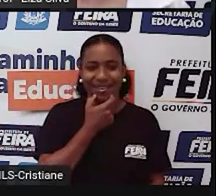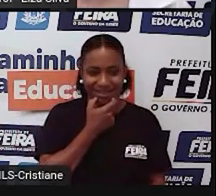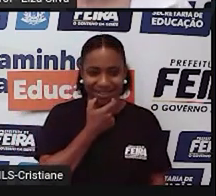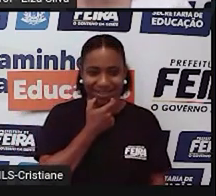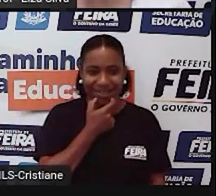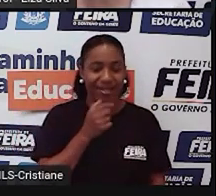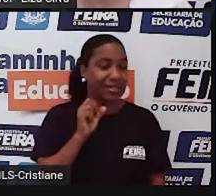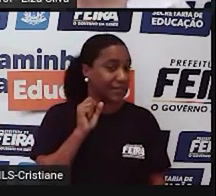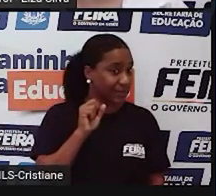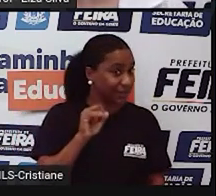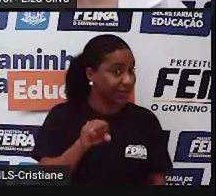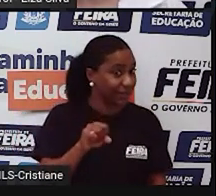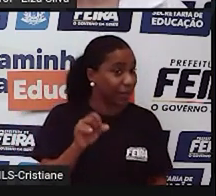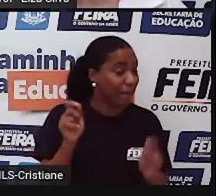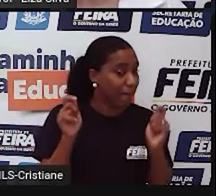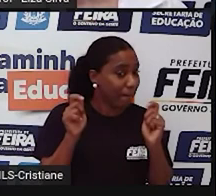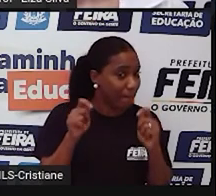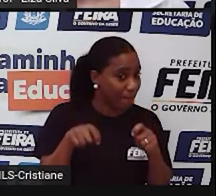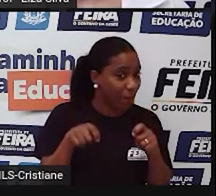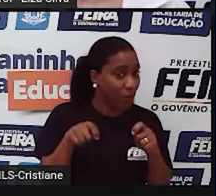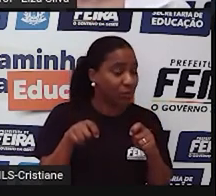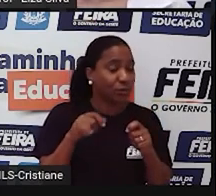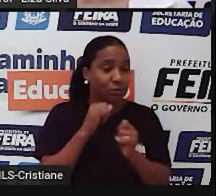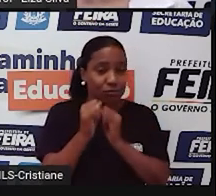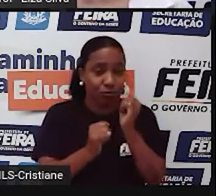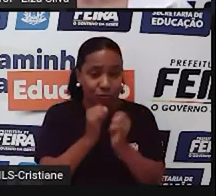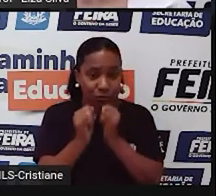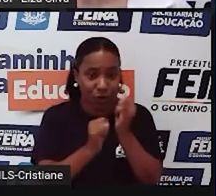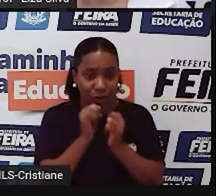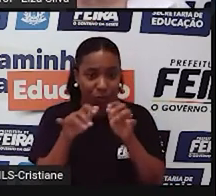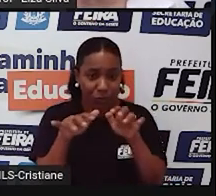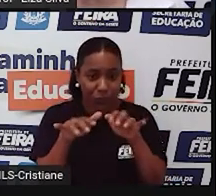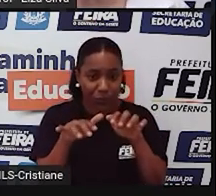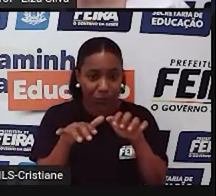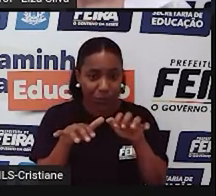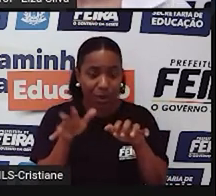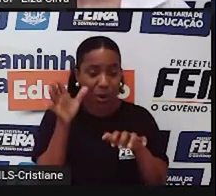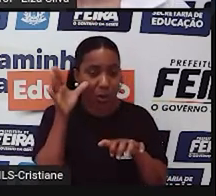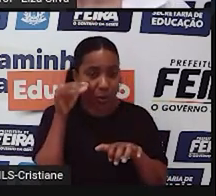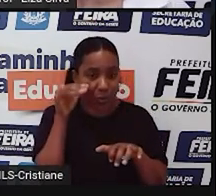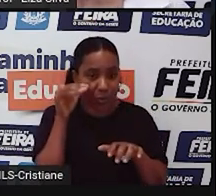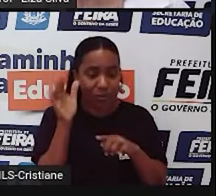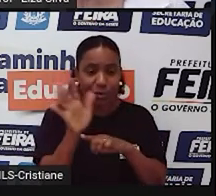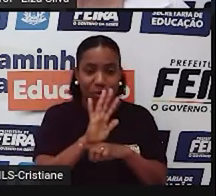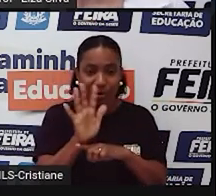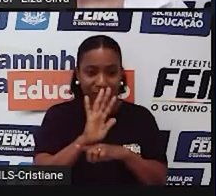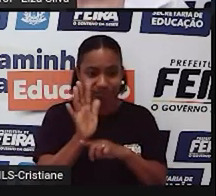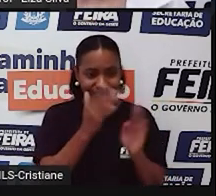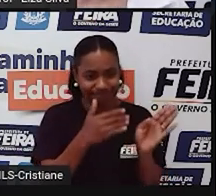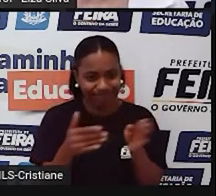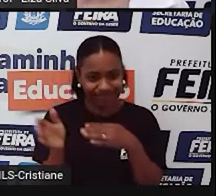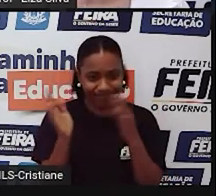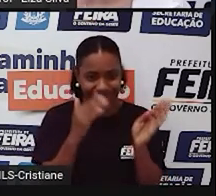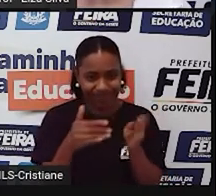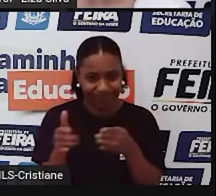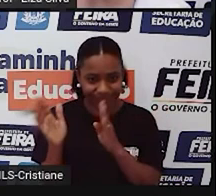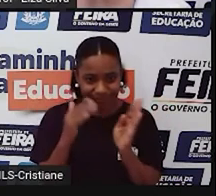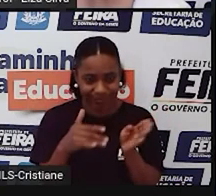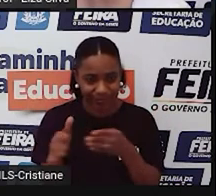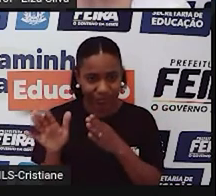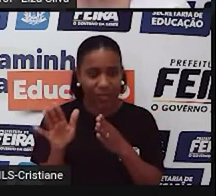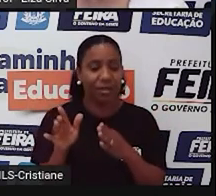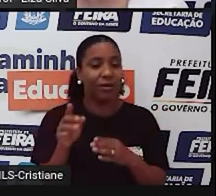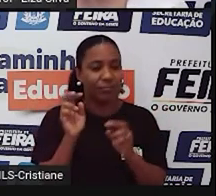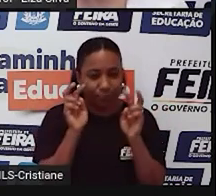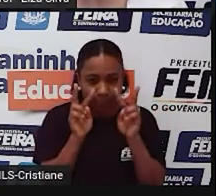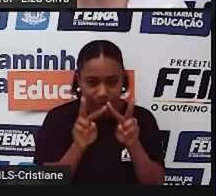se você tiver acesso à internet, acinta o vídeo duas vezes. Na primeira vez, só prestando atenção